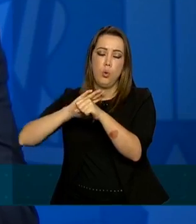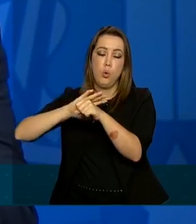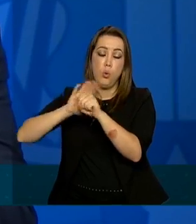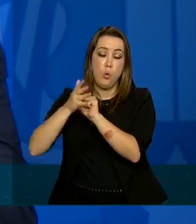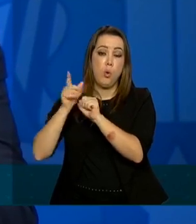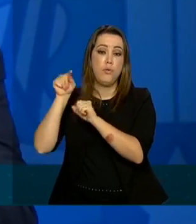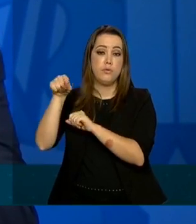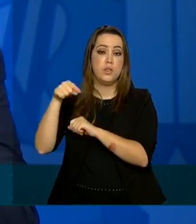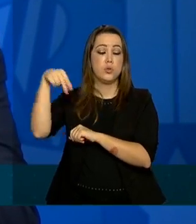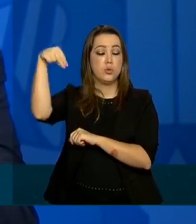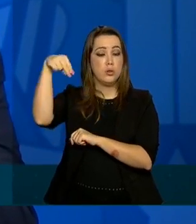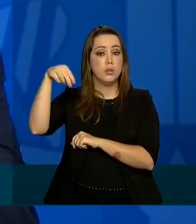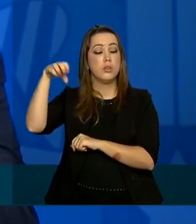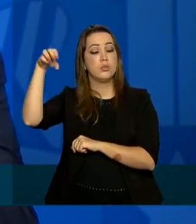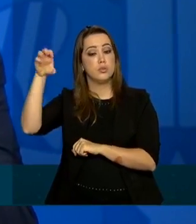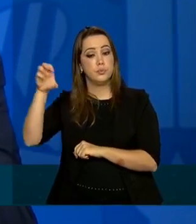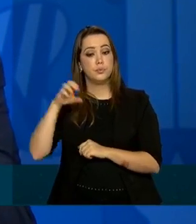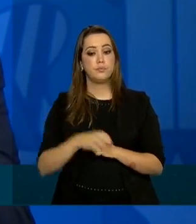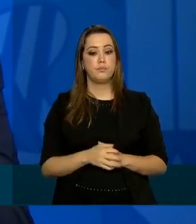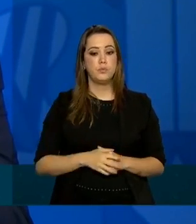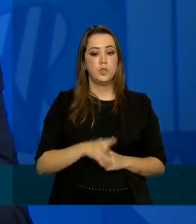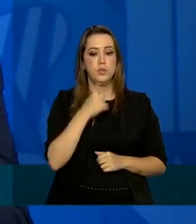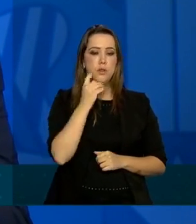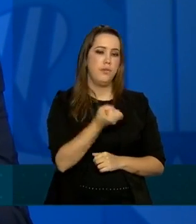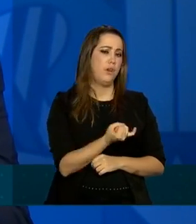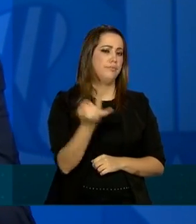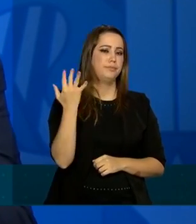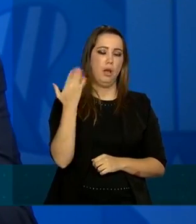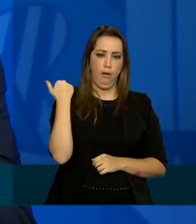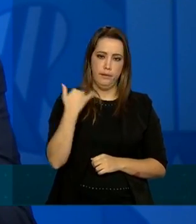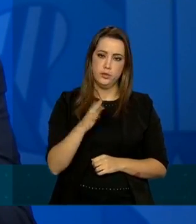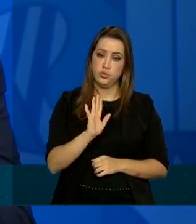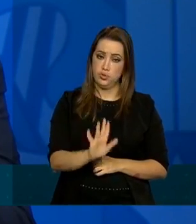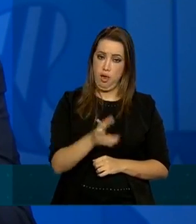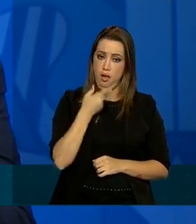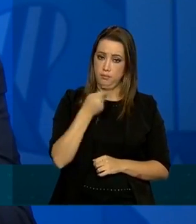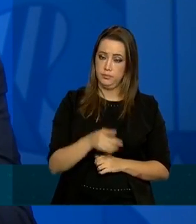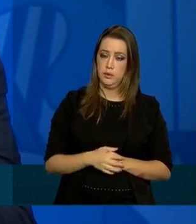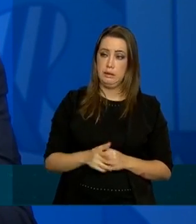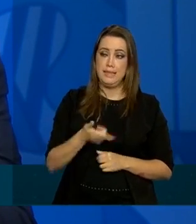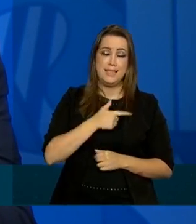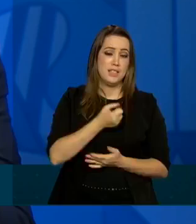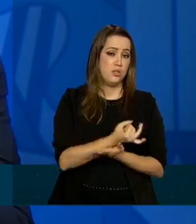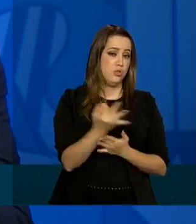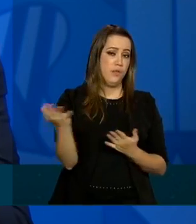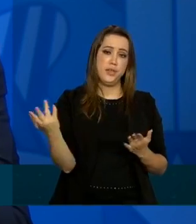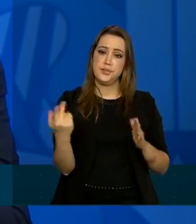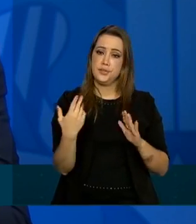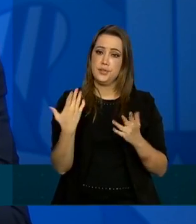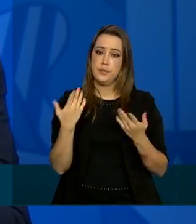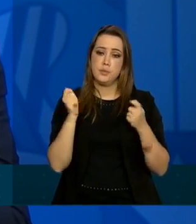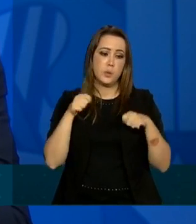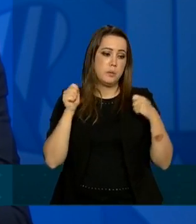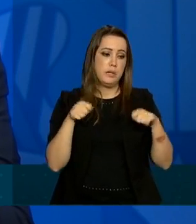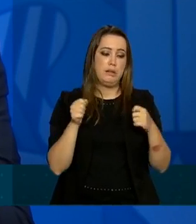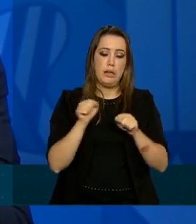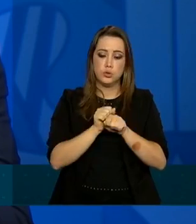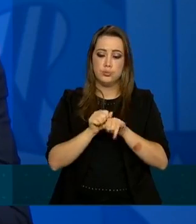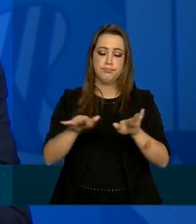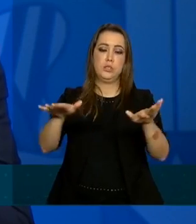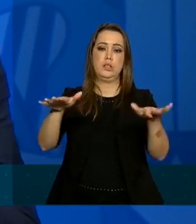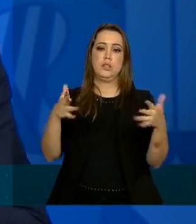conforme eu falei anteriormente são vários modelos que estimam a dinâmica de transmissão da doença